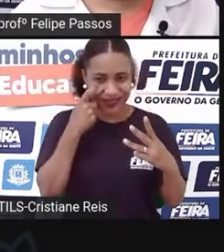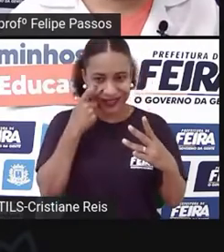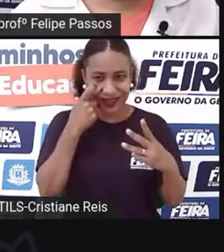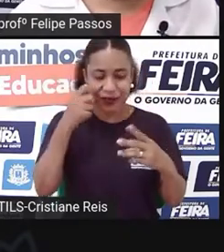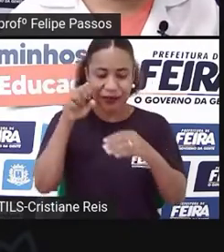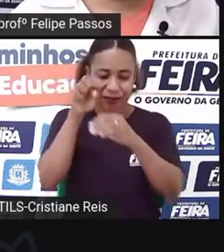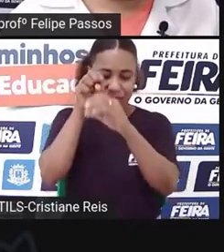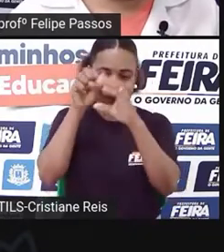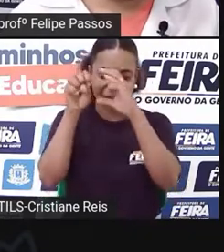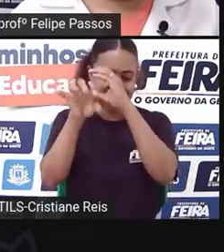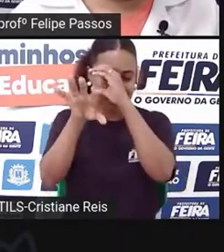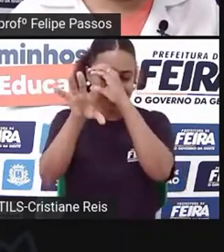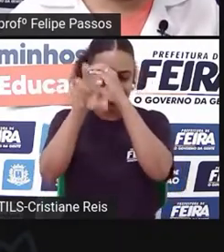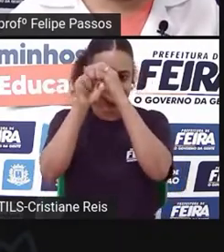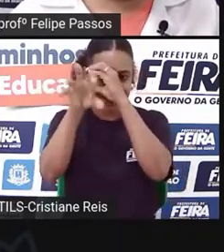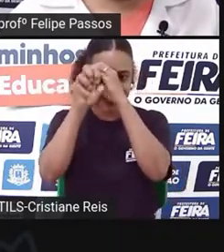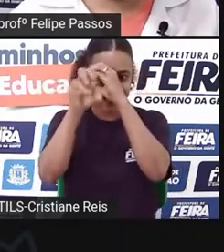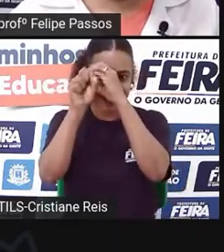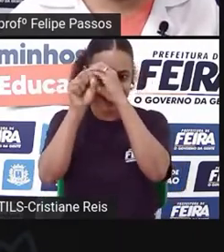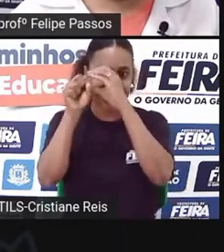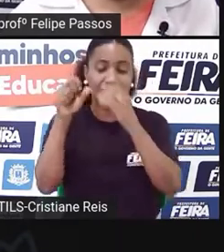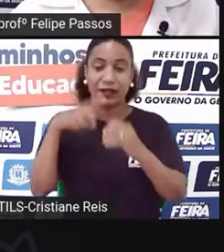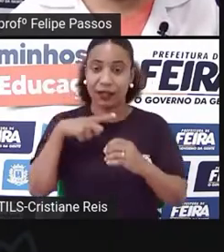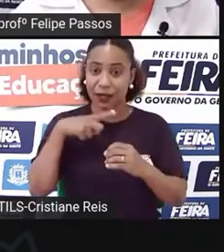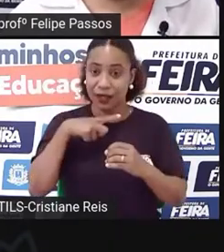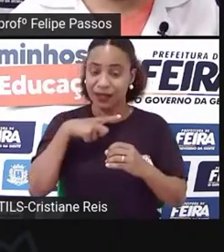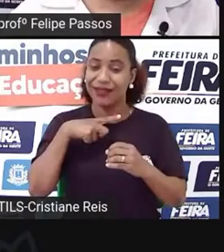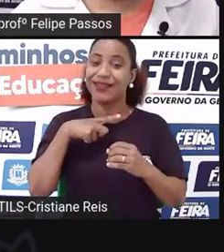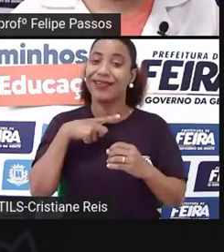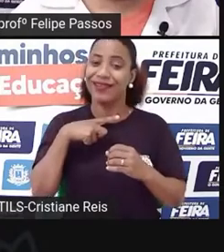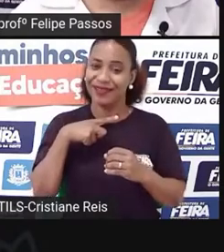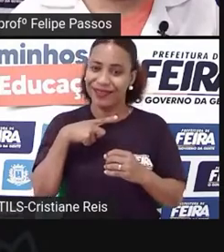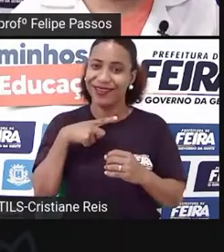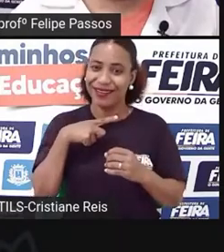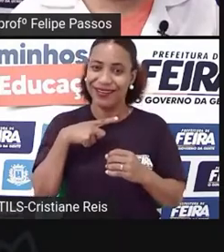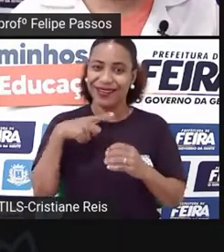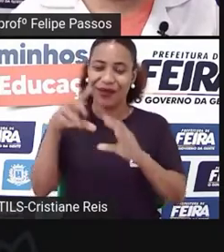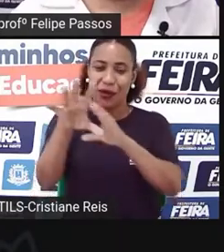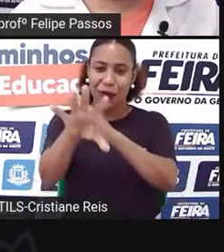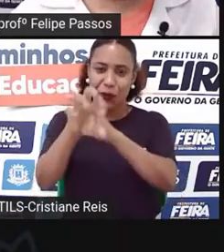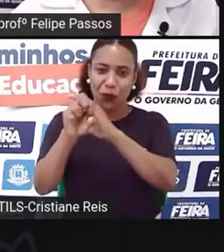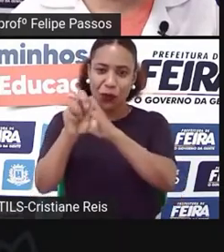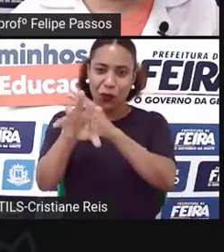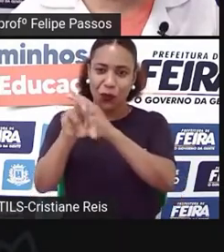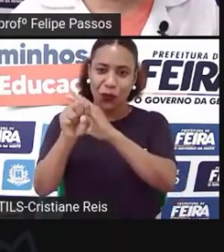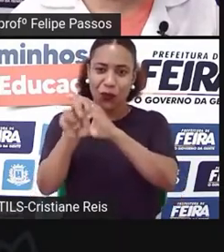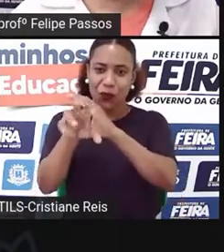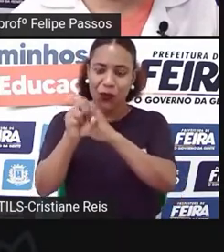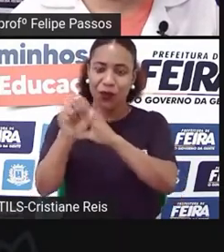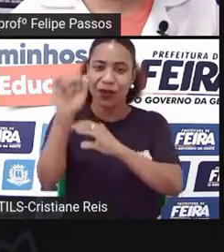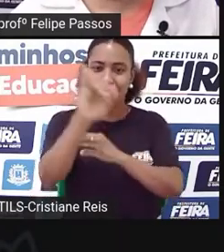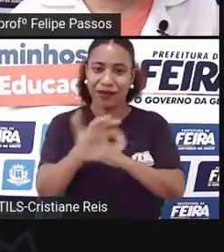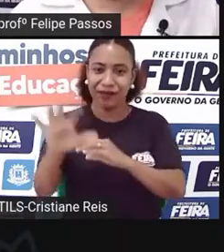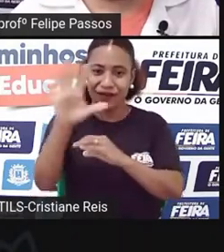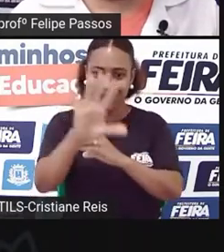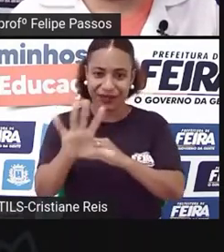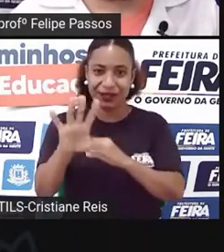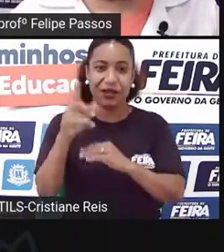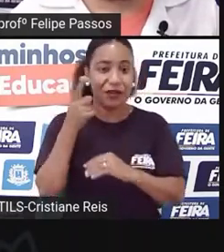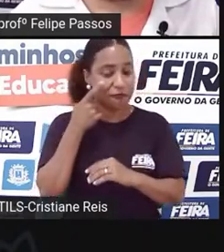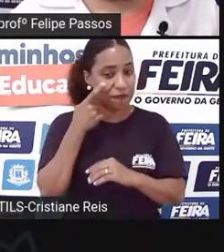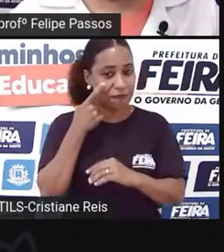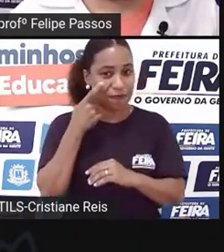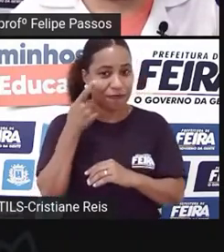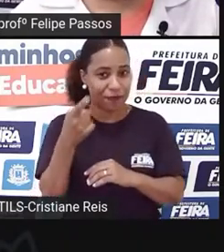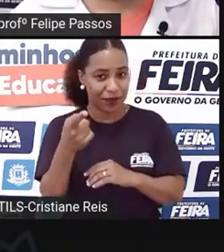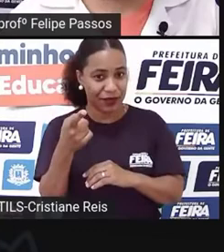gravando no seu filme. Isso eu vou mostrar bem para vocês nas fotos que eu vou mostrar, porque tem fotos que levaram, que levou